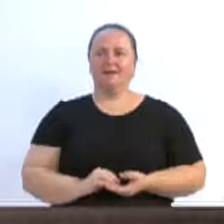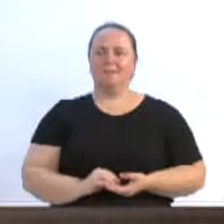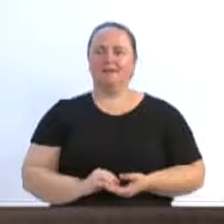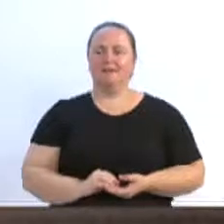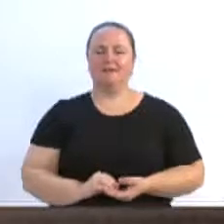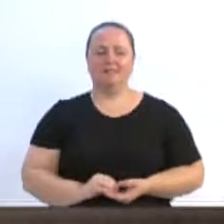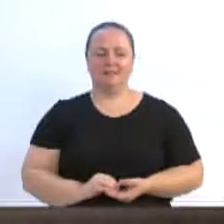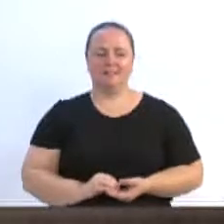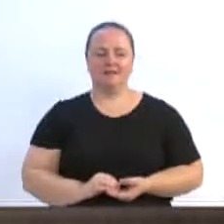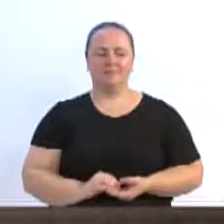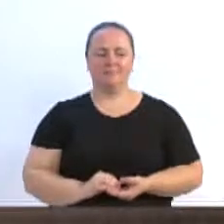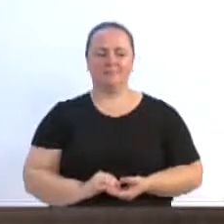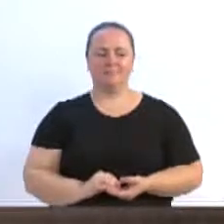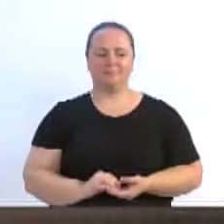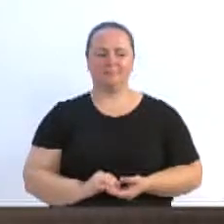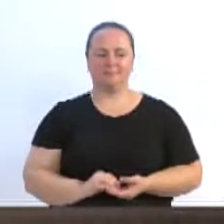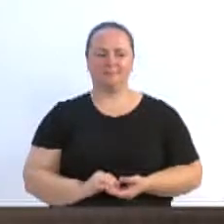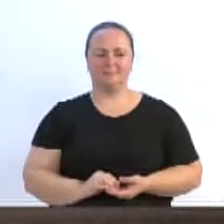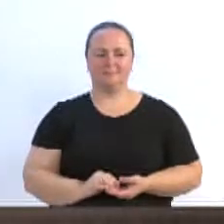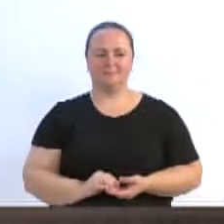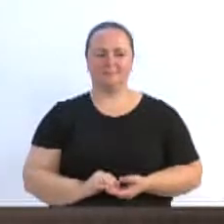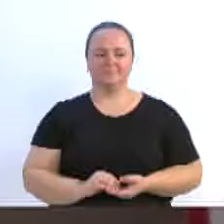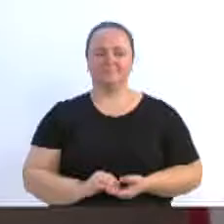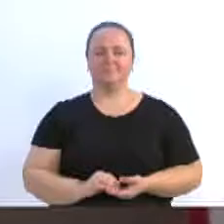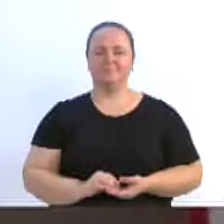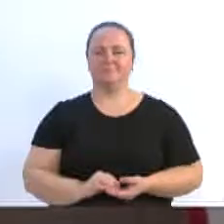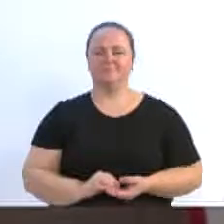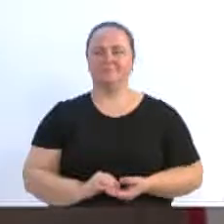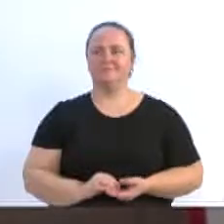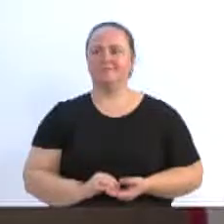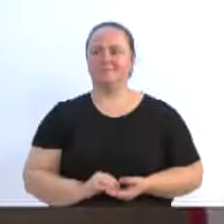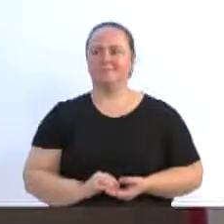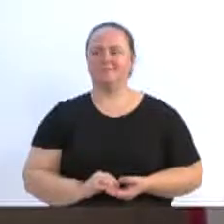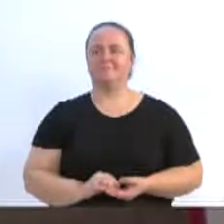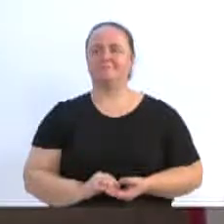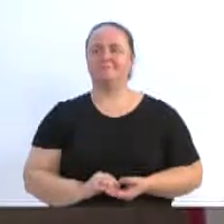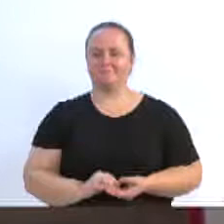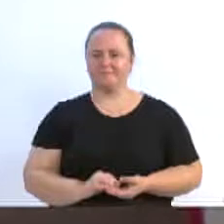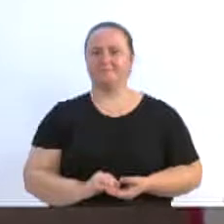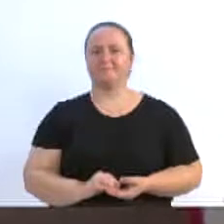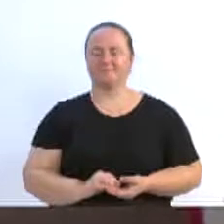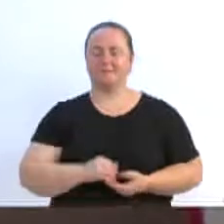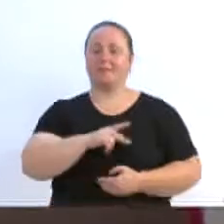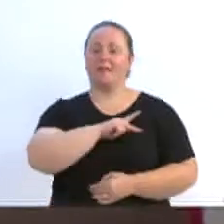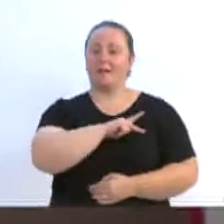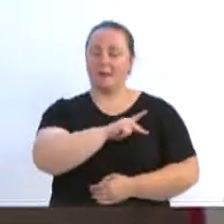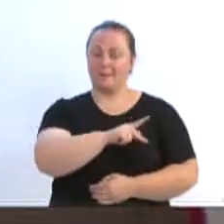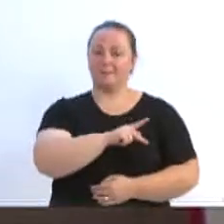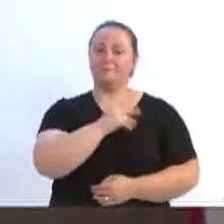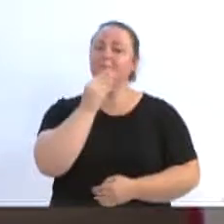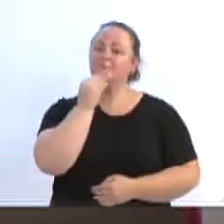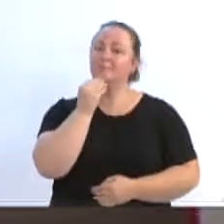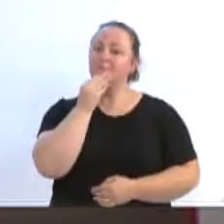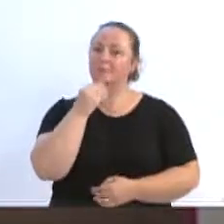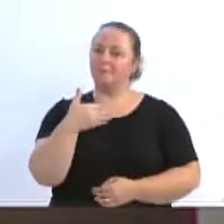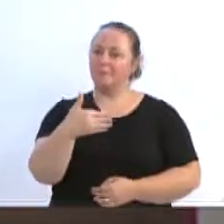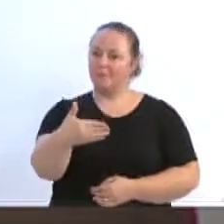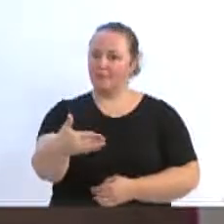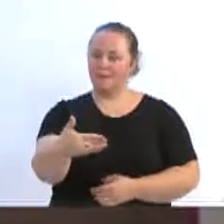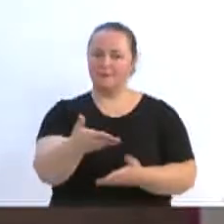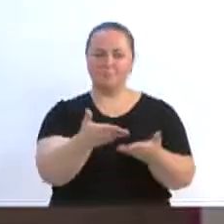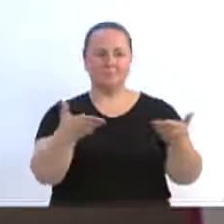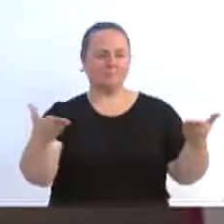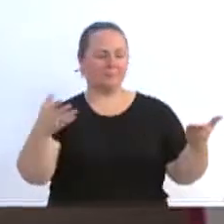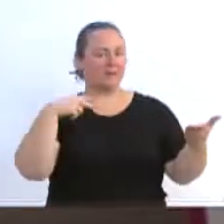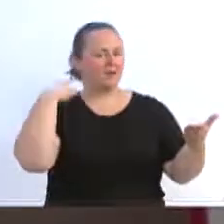Quero comentar o nosso vice-presidente que está nessa casa, Bruno Cunha, senhores vereadores, que assistam